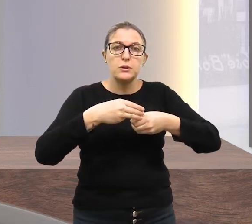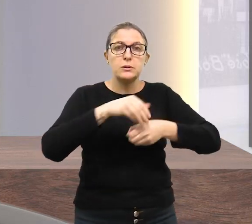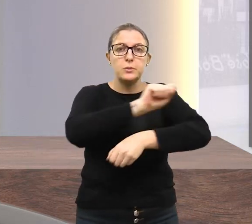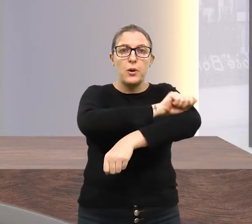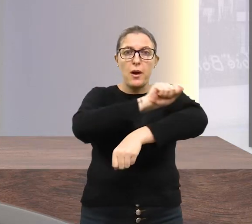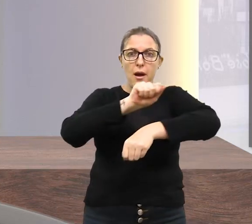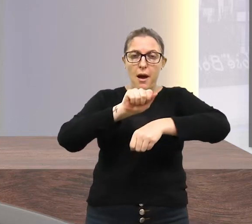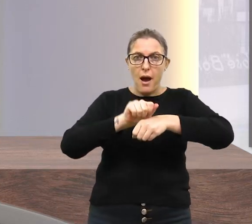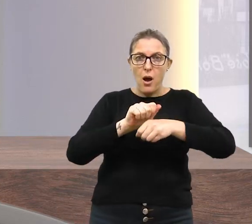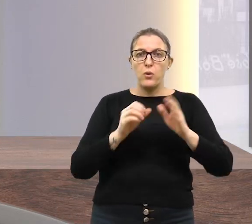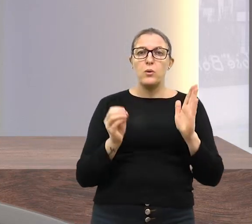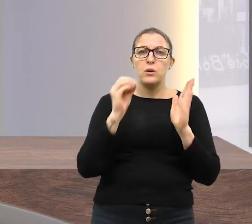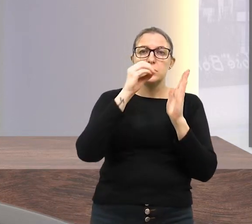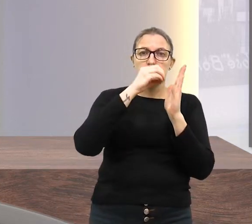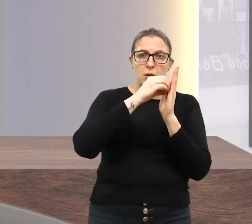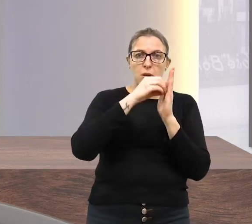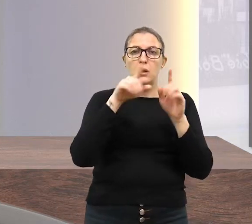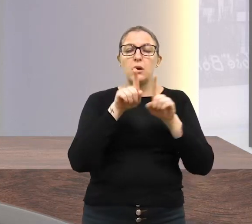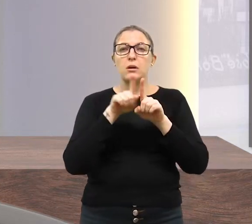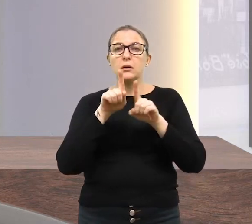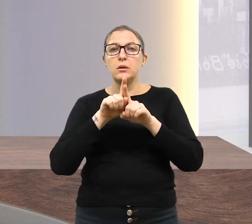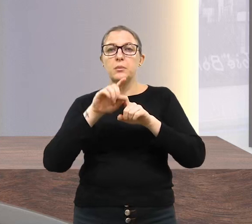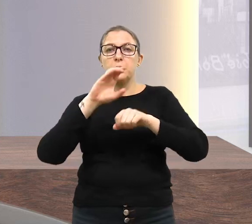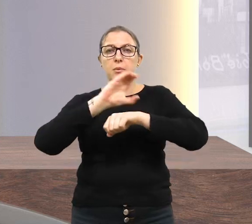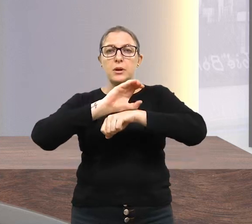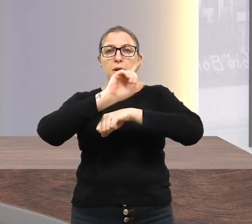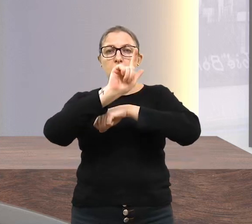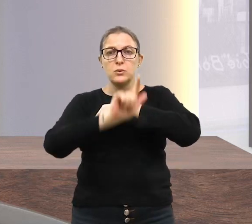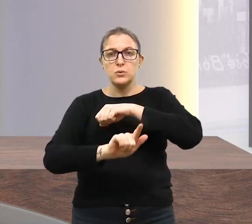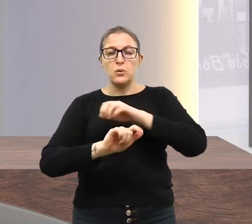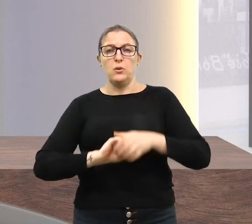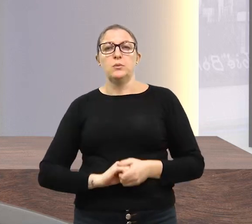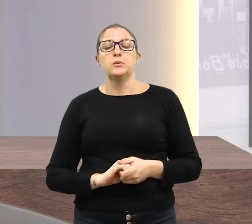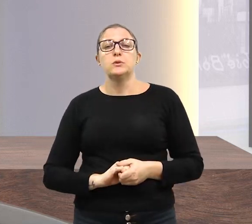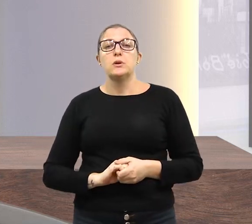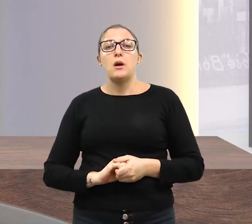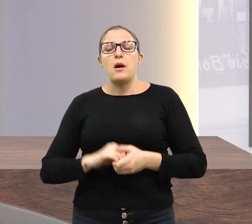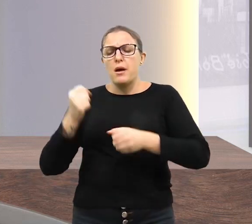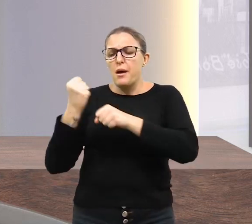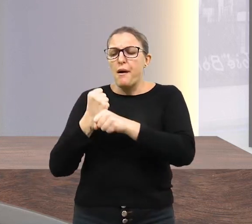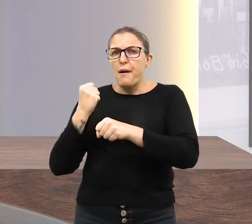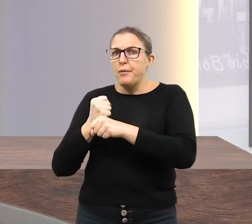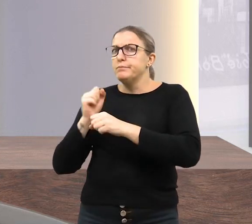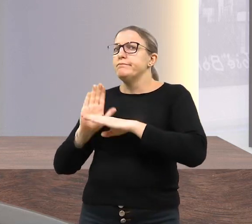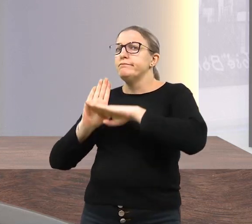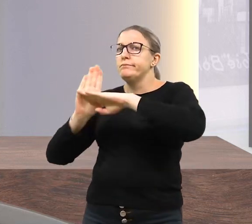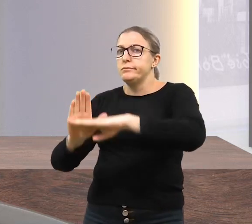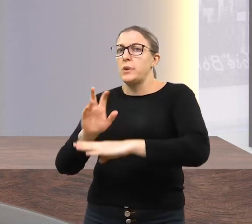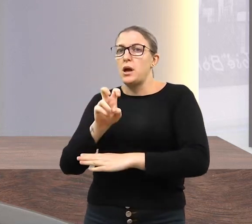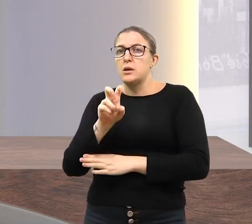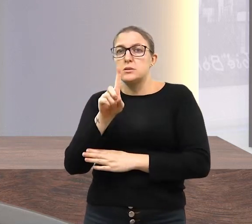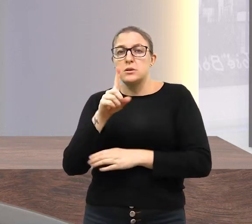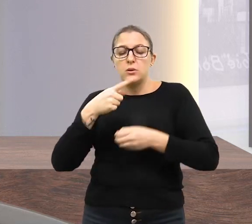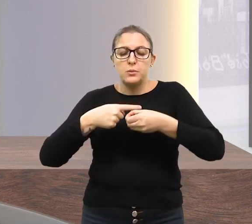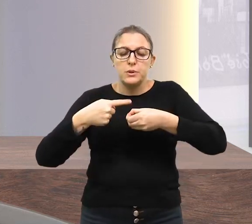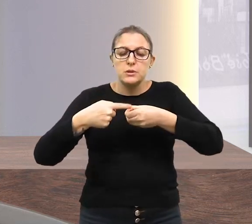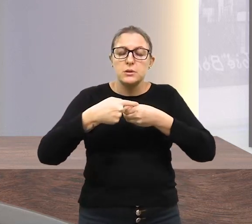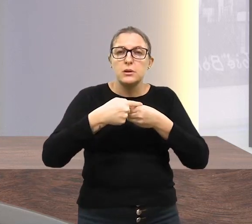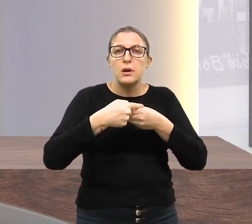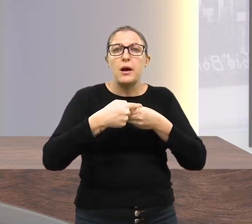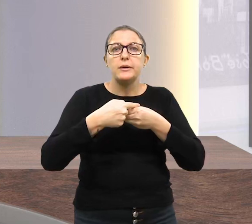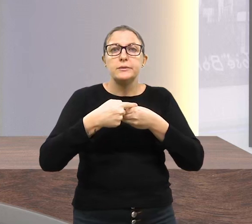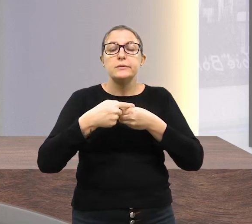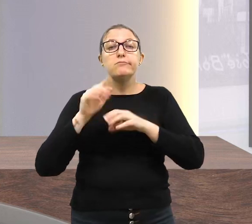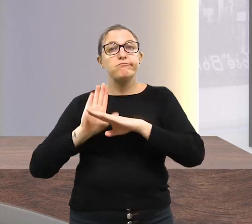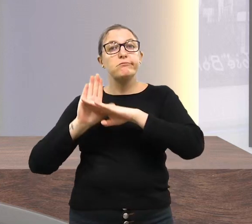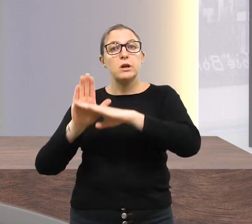Centenário e Carlos Gomes. Ao todo, a obra vai beneficiar 51 cidades, envolvendo cerca de